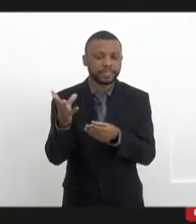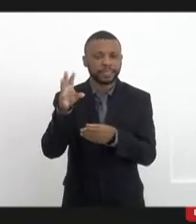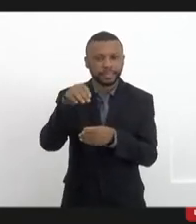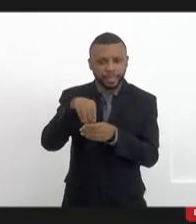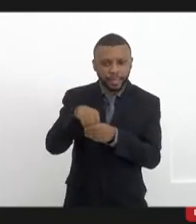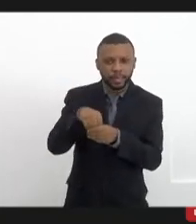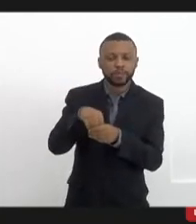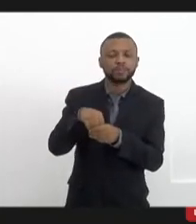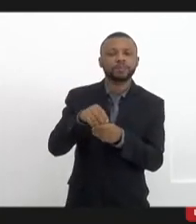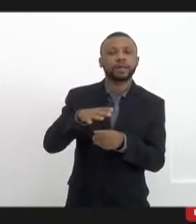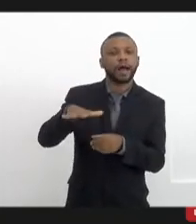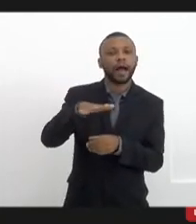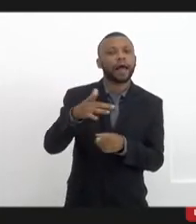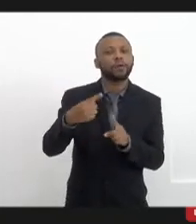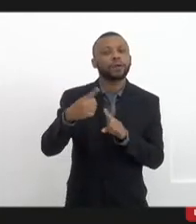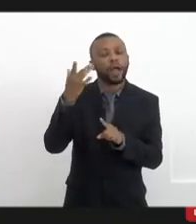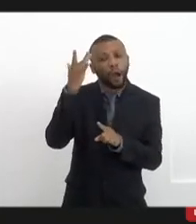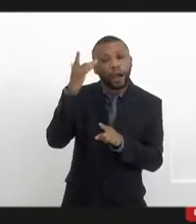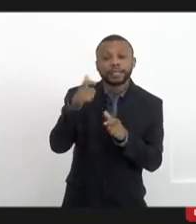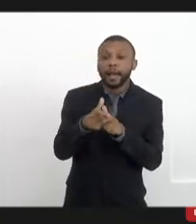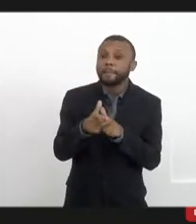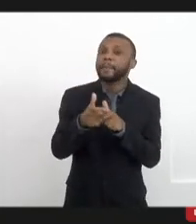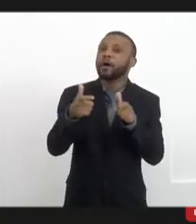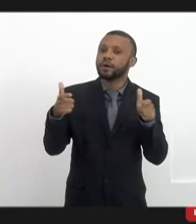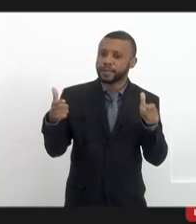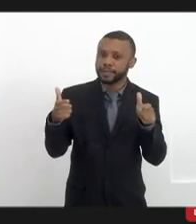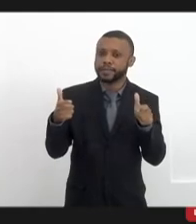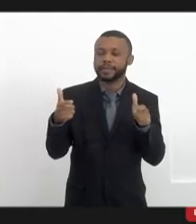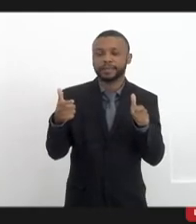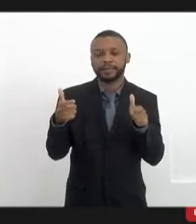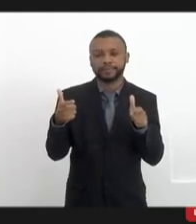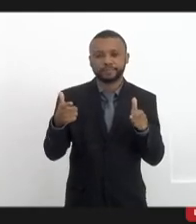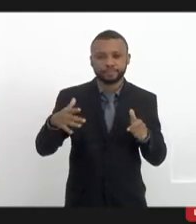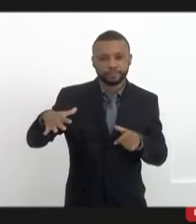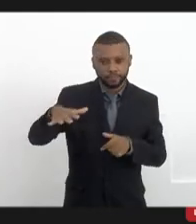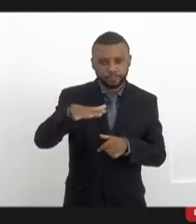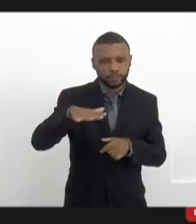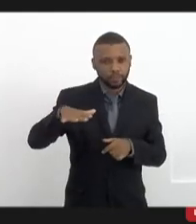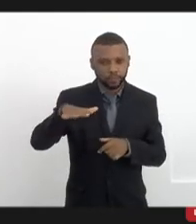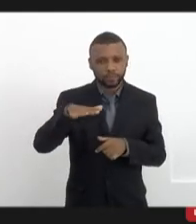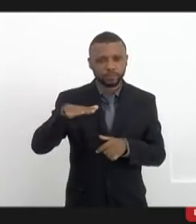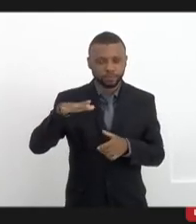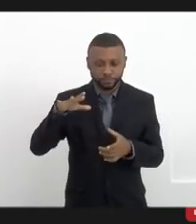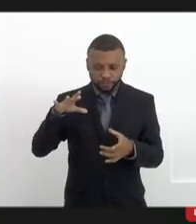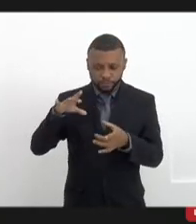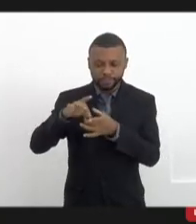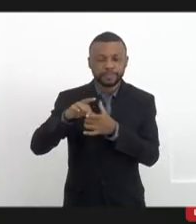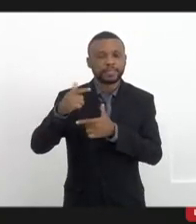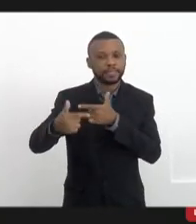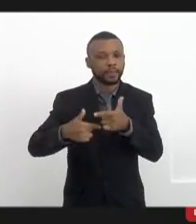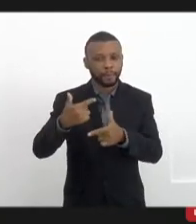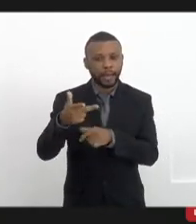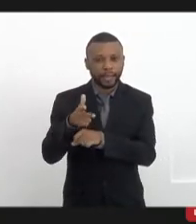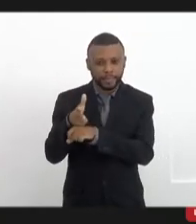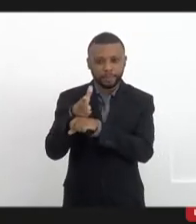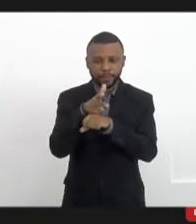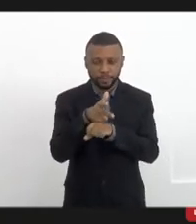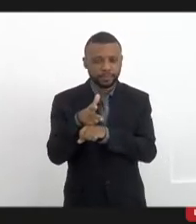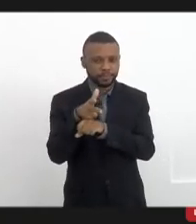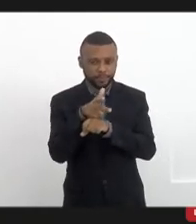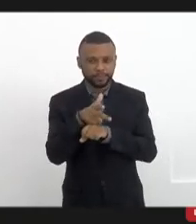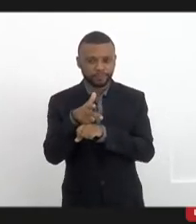que eu acho que é a maioria da mídia